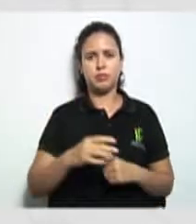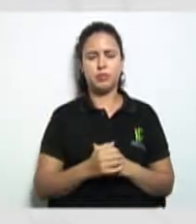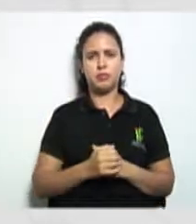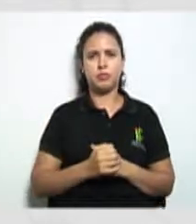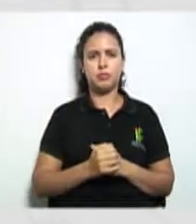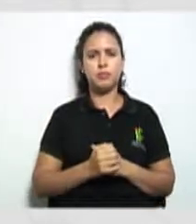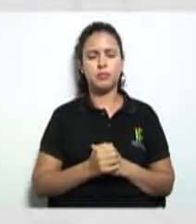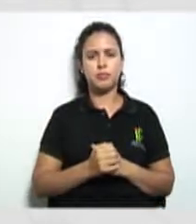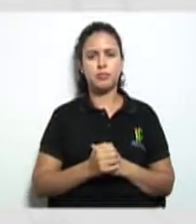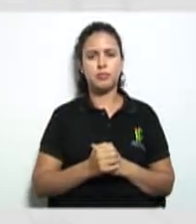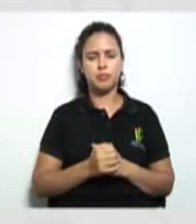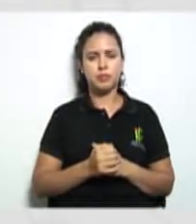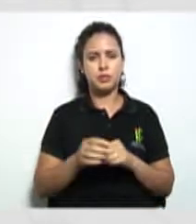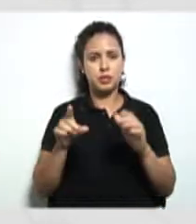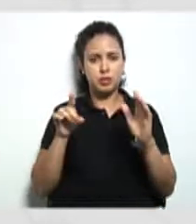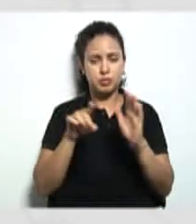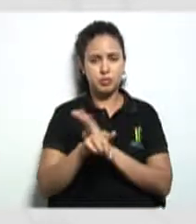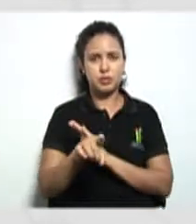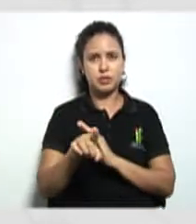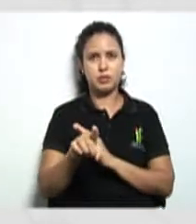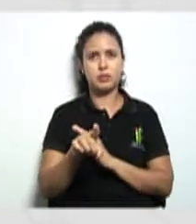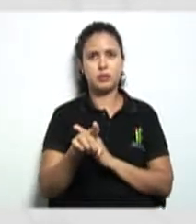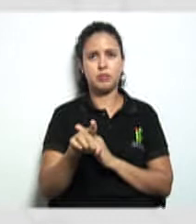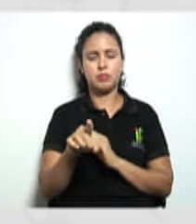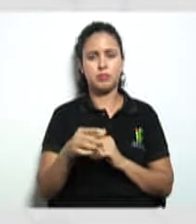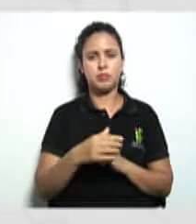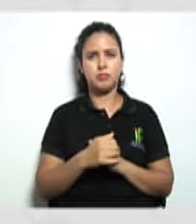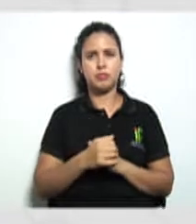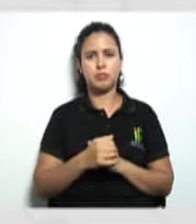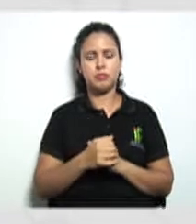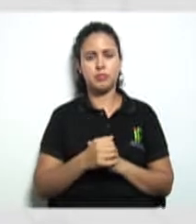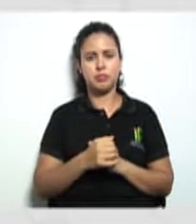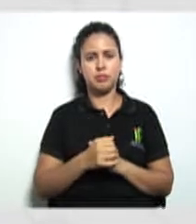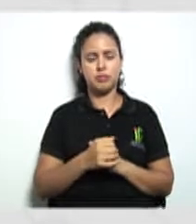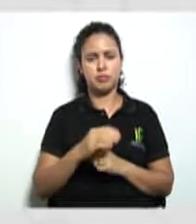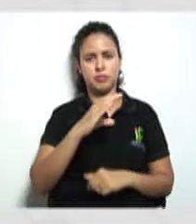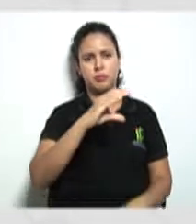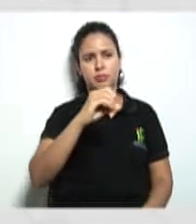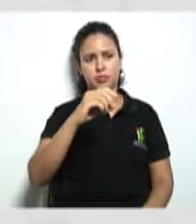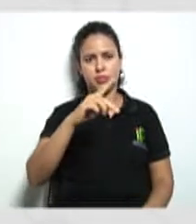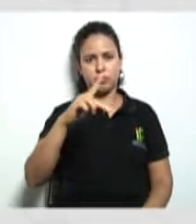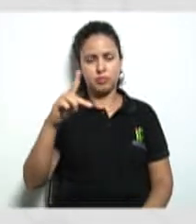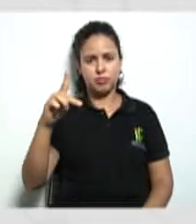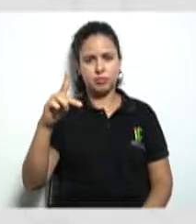para verificar viabilidade para a constituição dessa cooperativa.